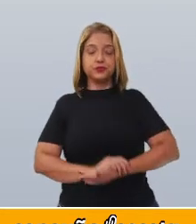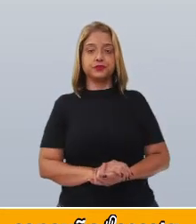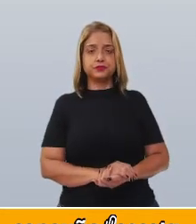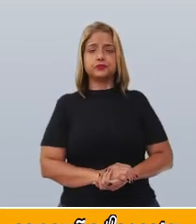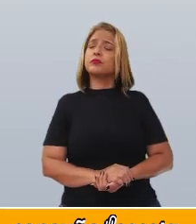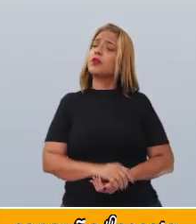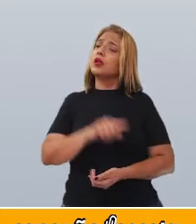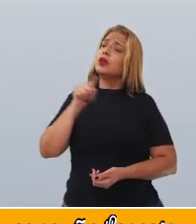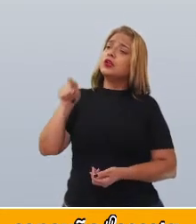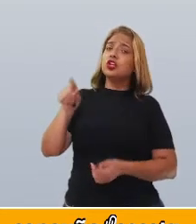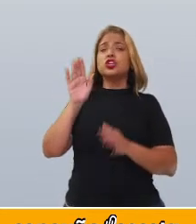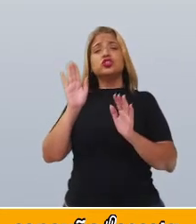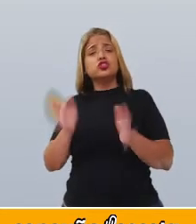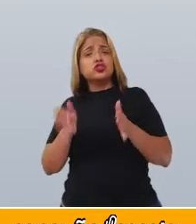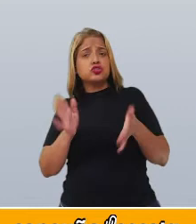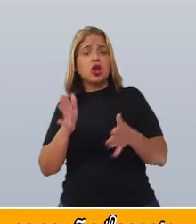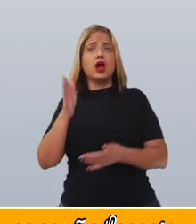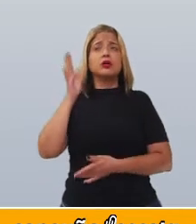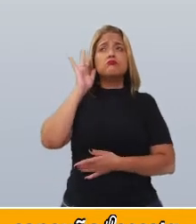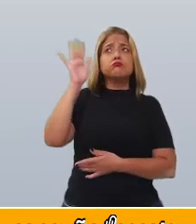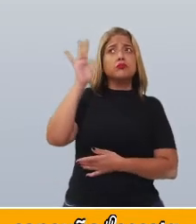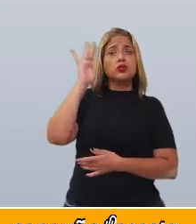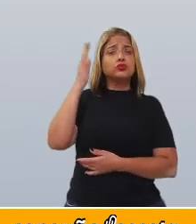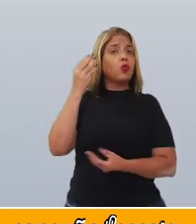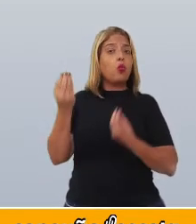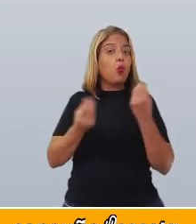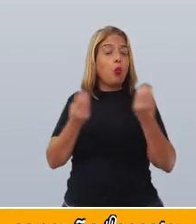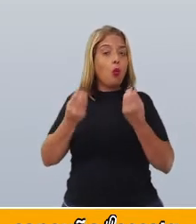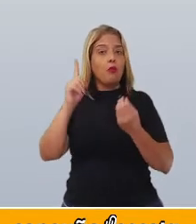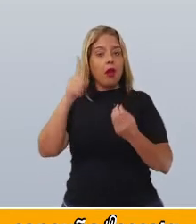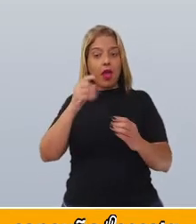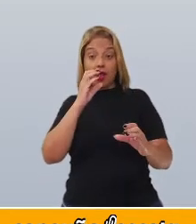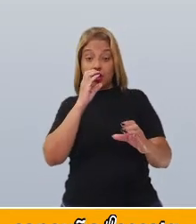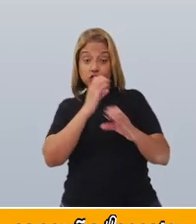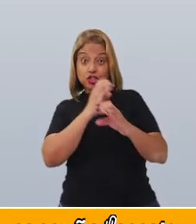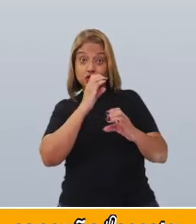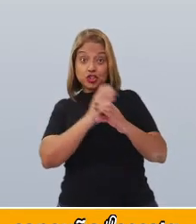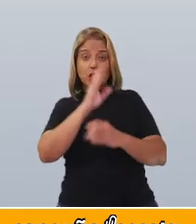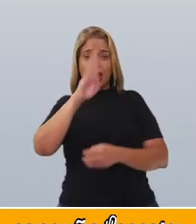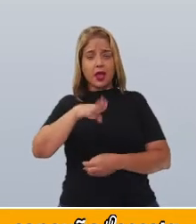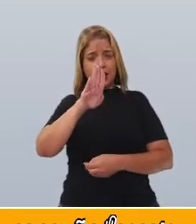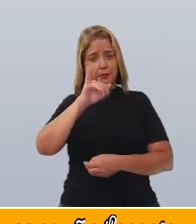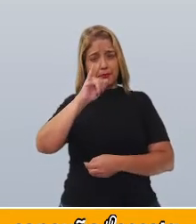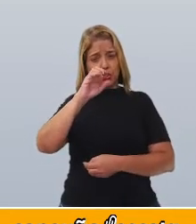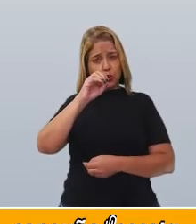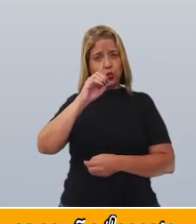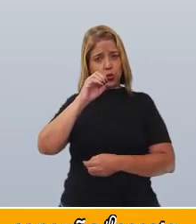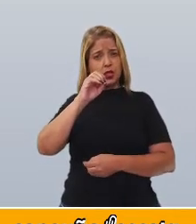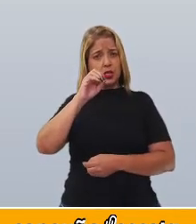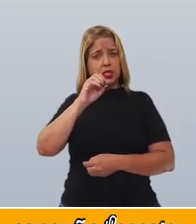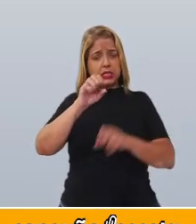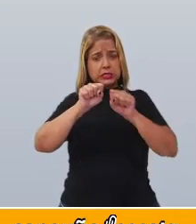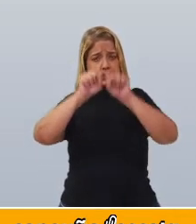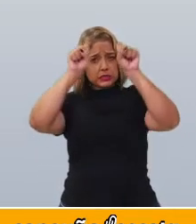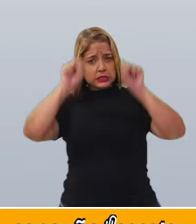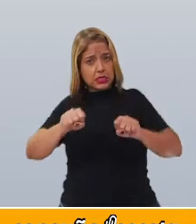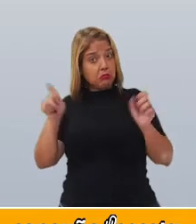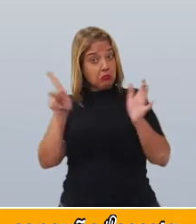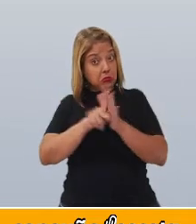O senhor alguma vez imaginou que teríamos a engenharia de Biosistemas aqui no Brasil também?